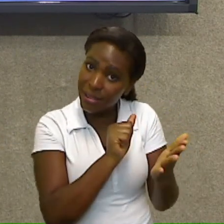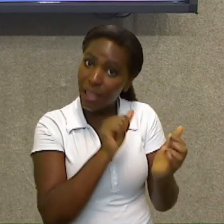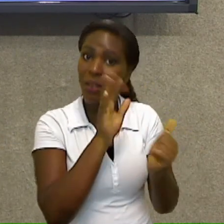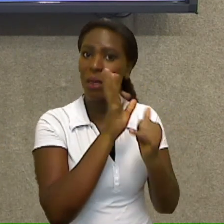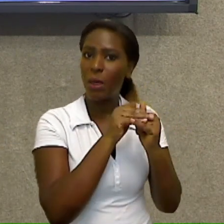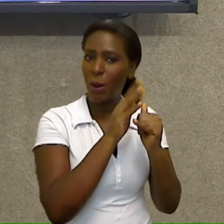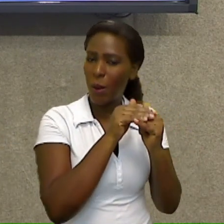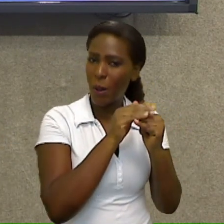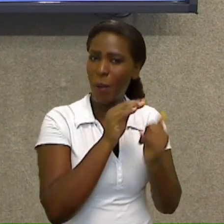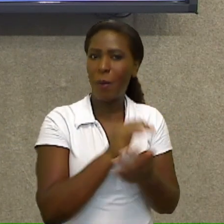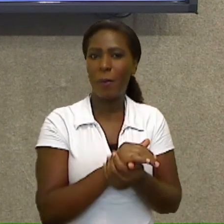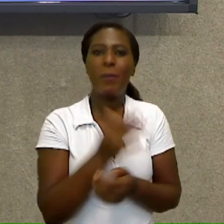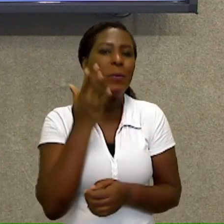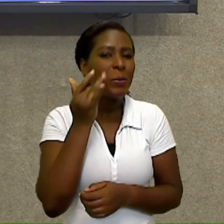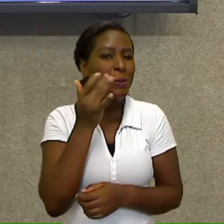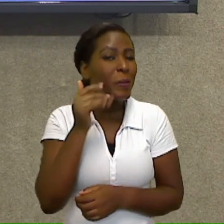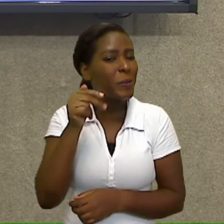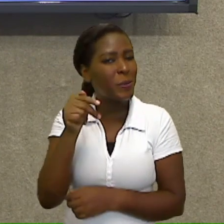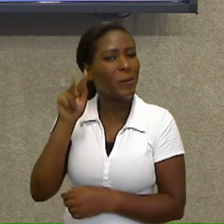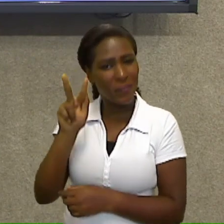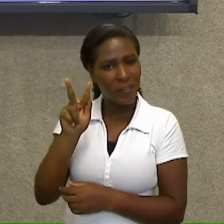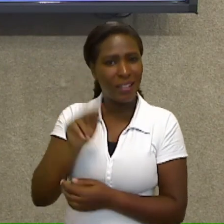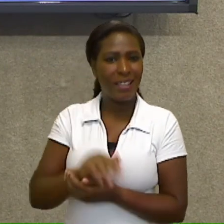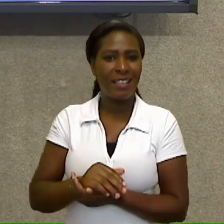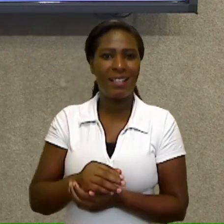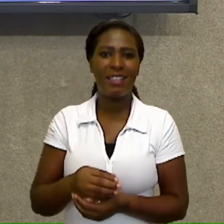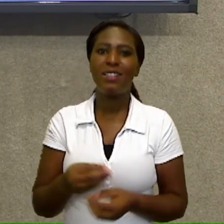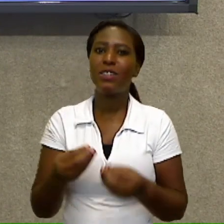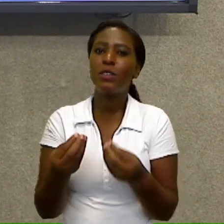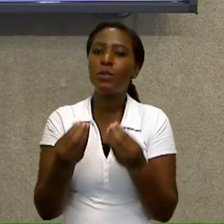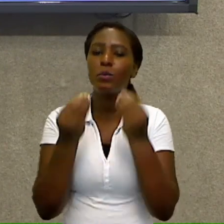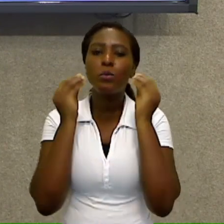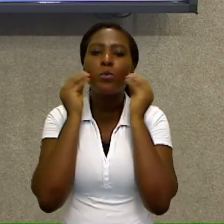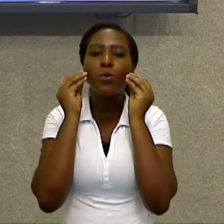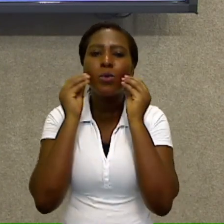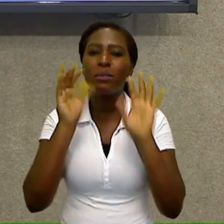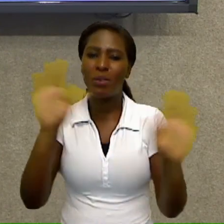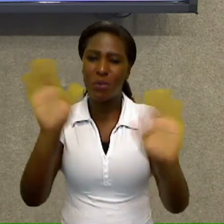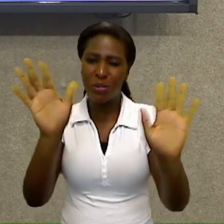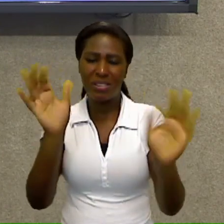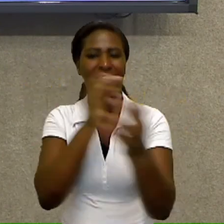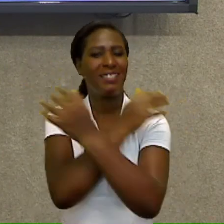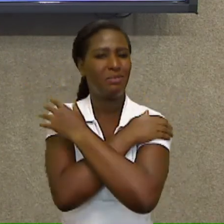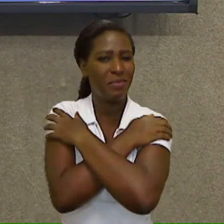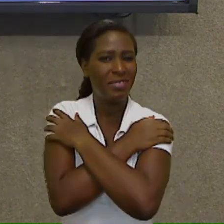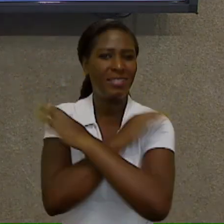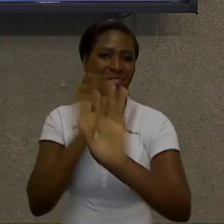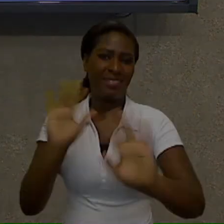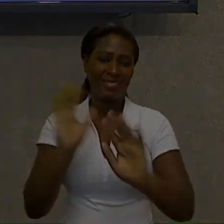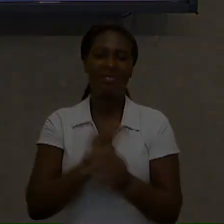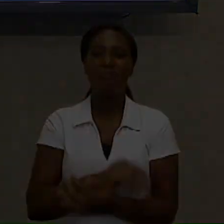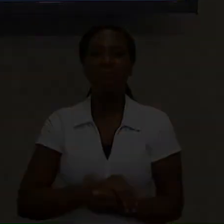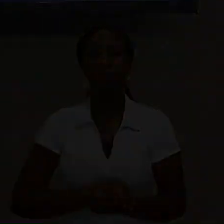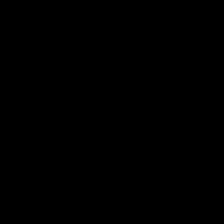em nosso canal do YouTube SMEDGV. Kiss and hug and bye bye. Bye. Bye. Bye. Bye. Bye. Obrigado.